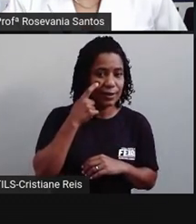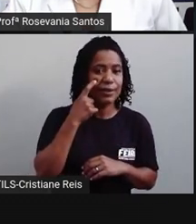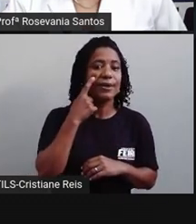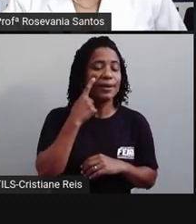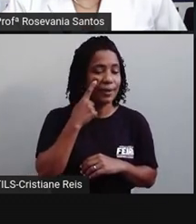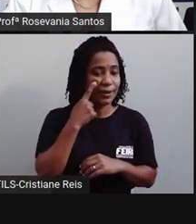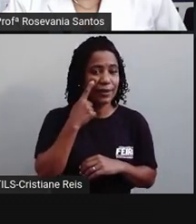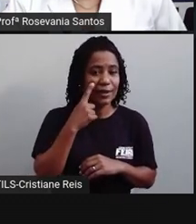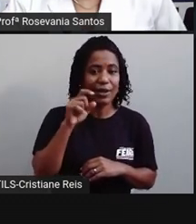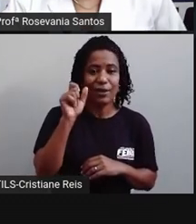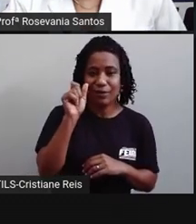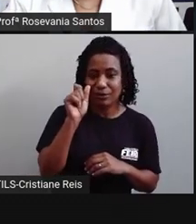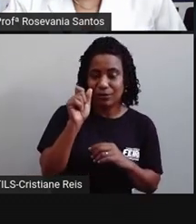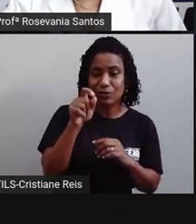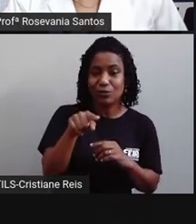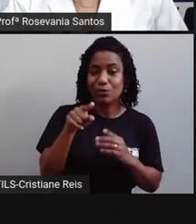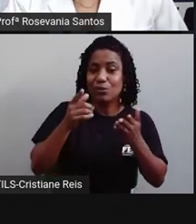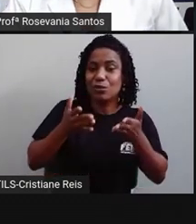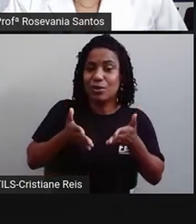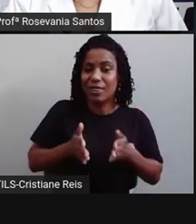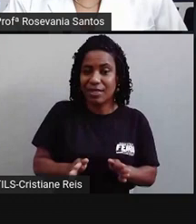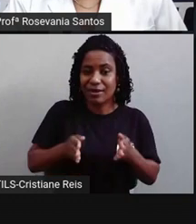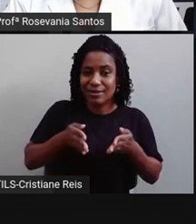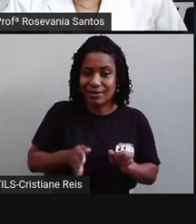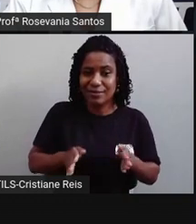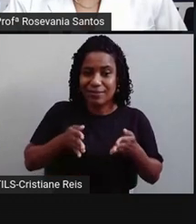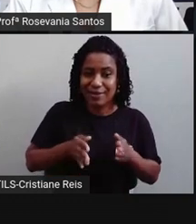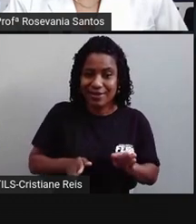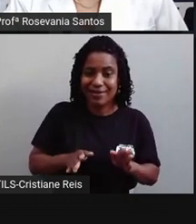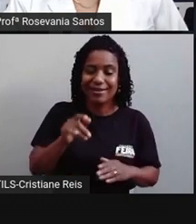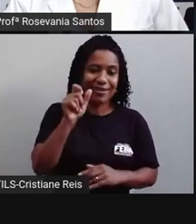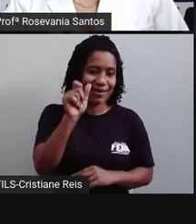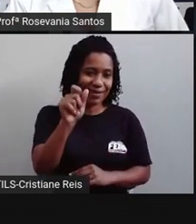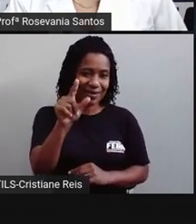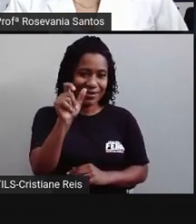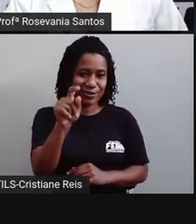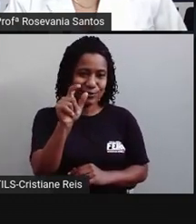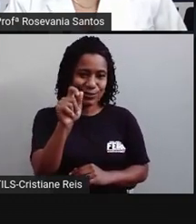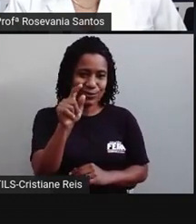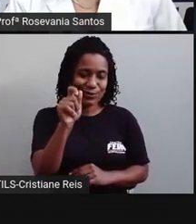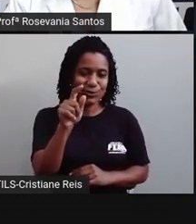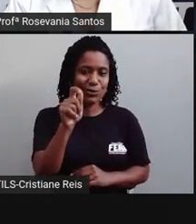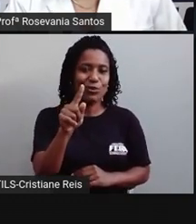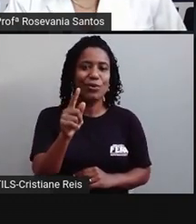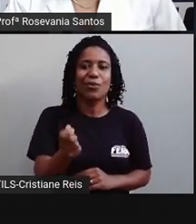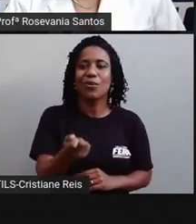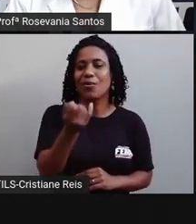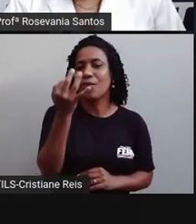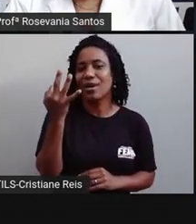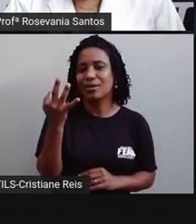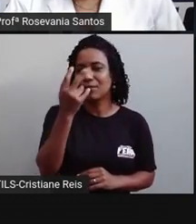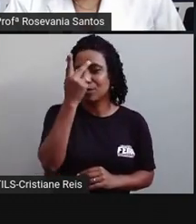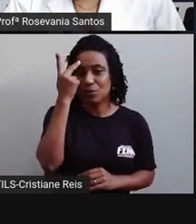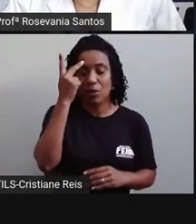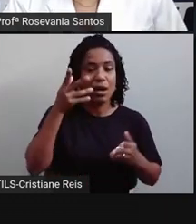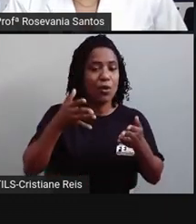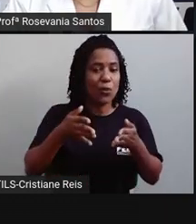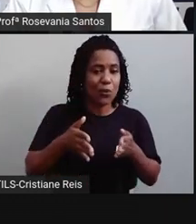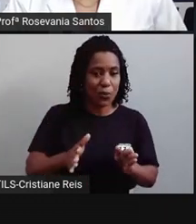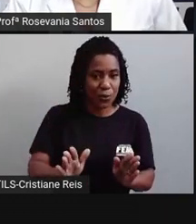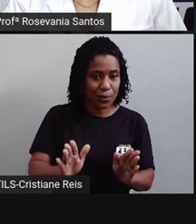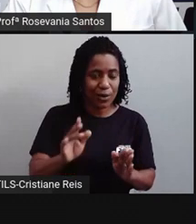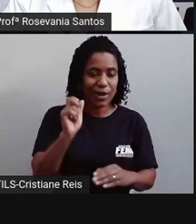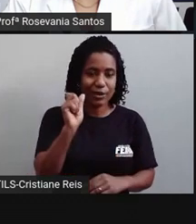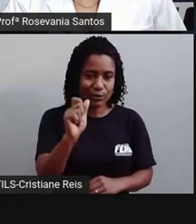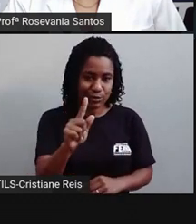toda vez quando eu estiver falando da cor azul, eu estou falando do número de pessoas que nasceram. E